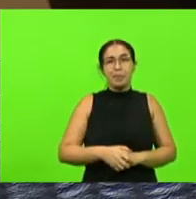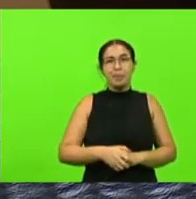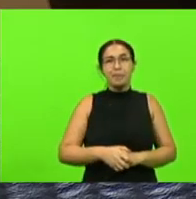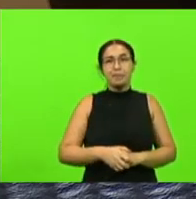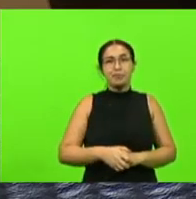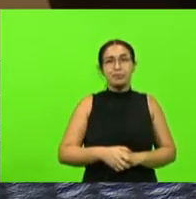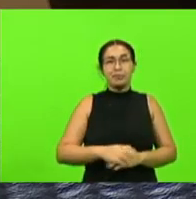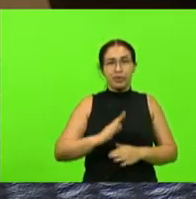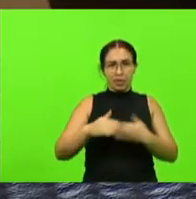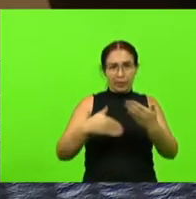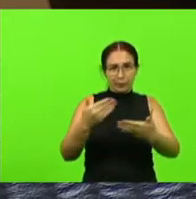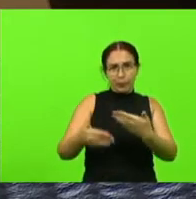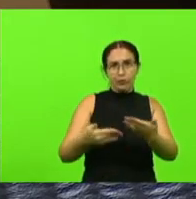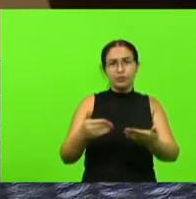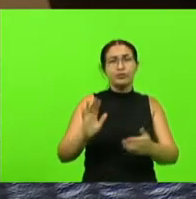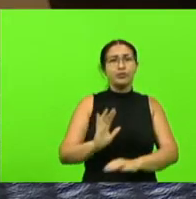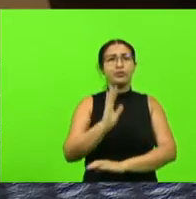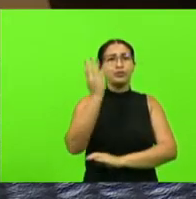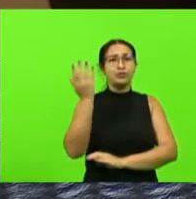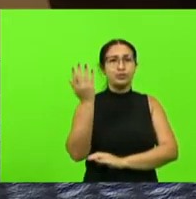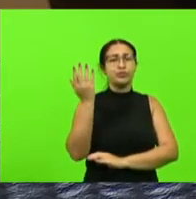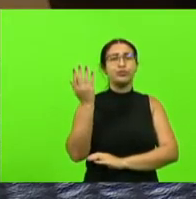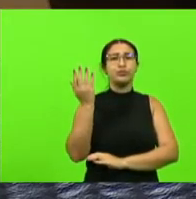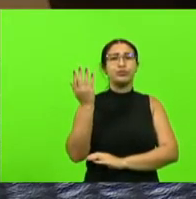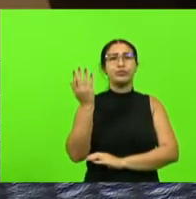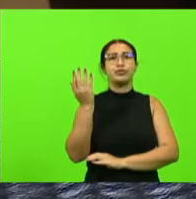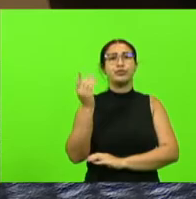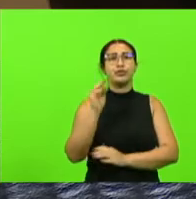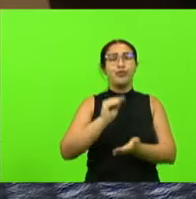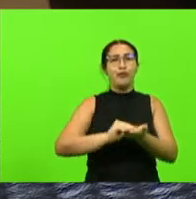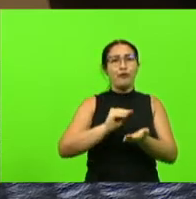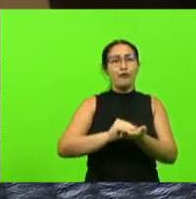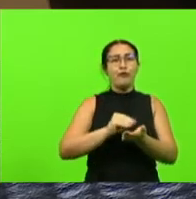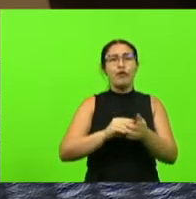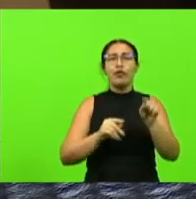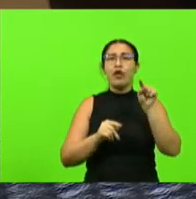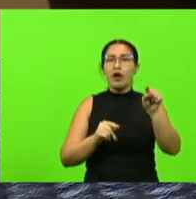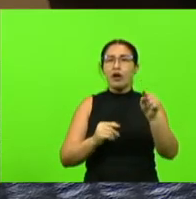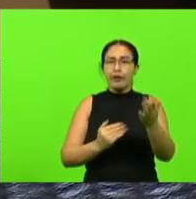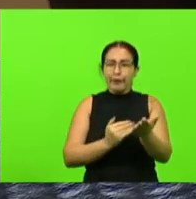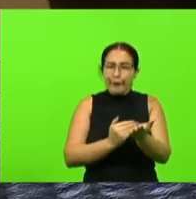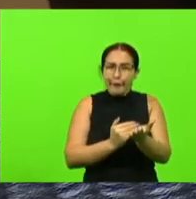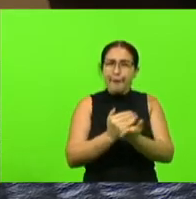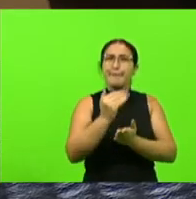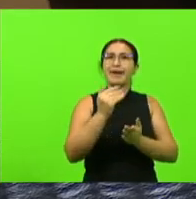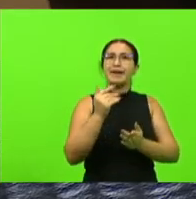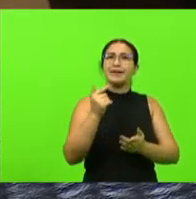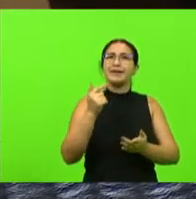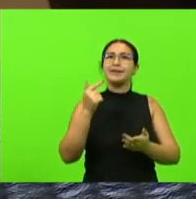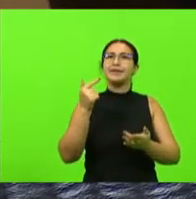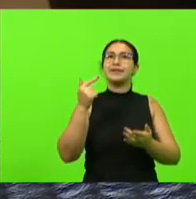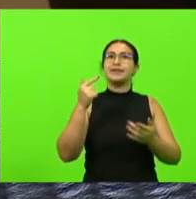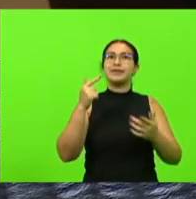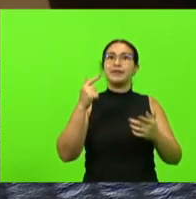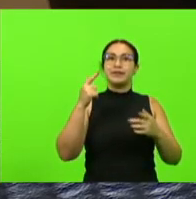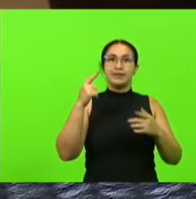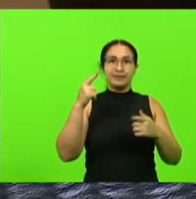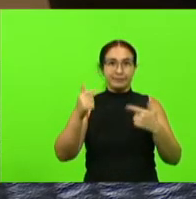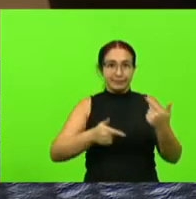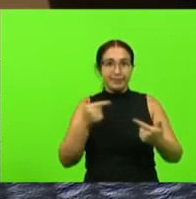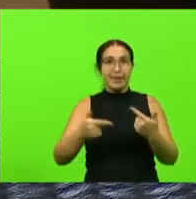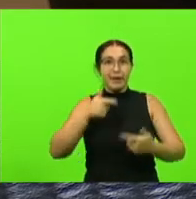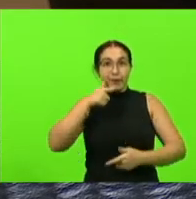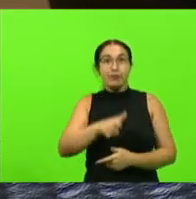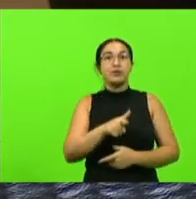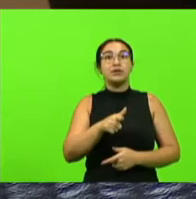momento na última coisa que faltava para ele começar o trabalho dele abrir a loja abrir as portas ele descobriu que ele